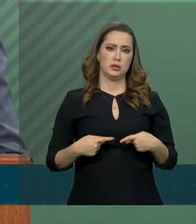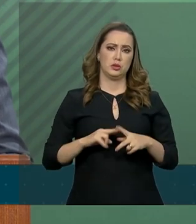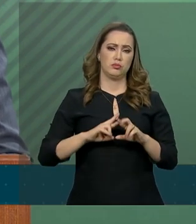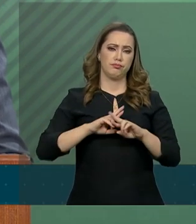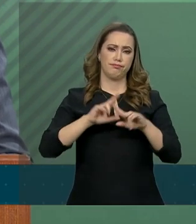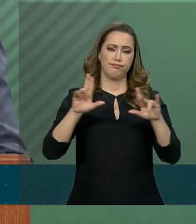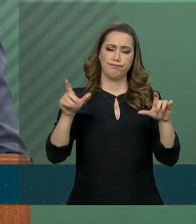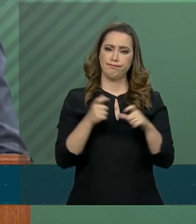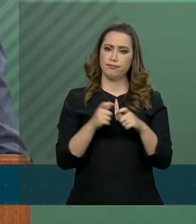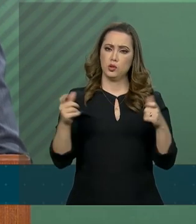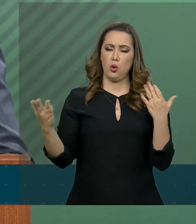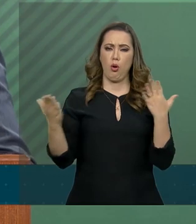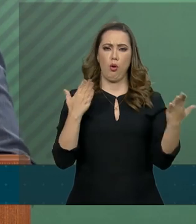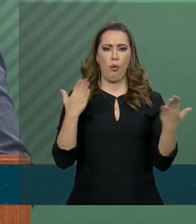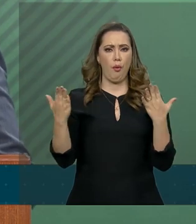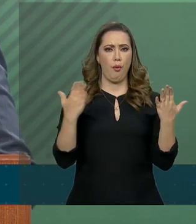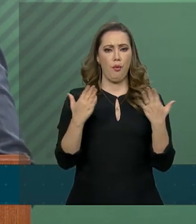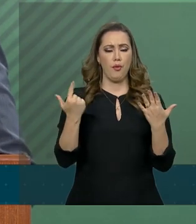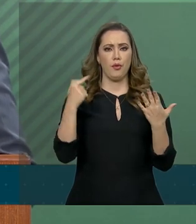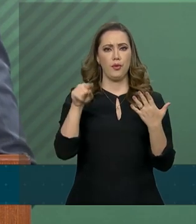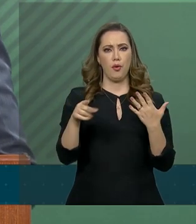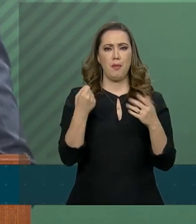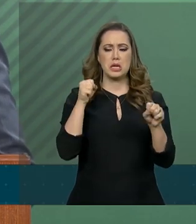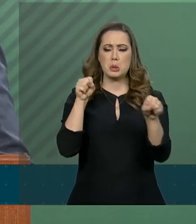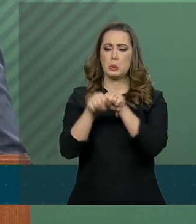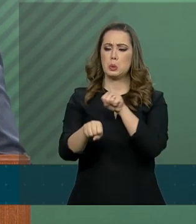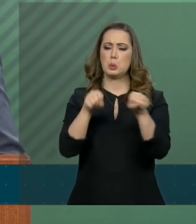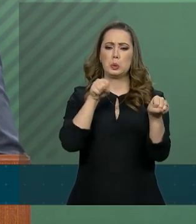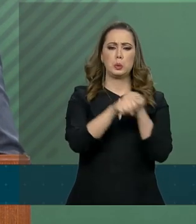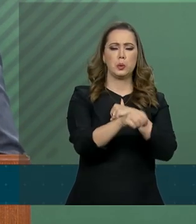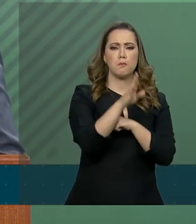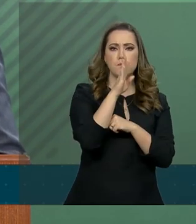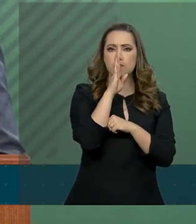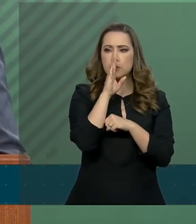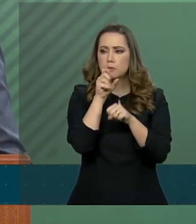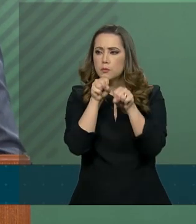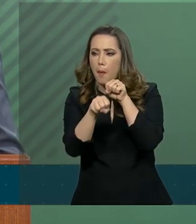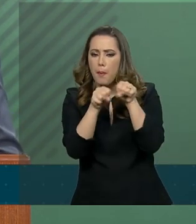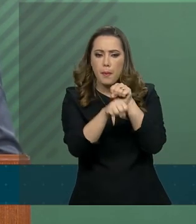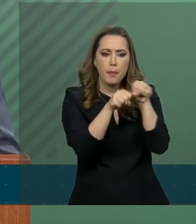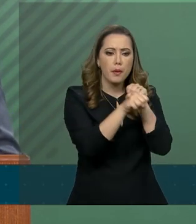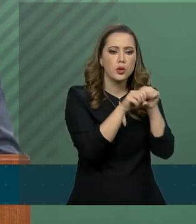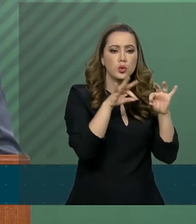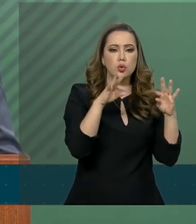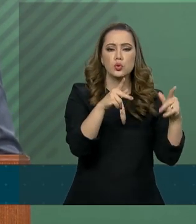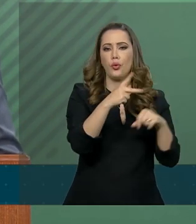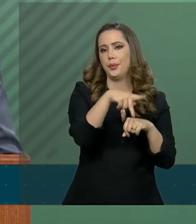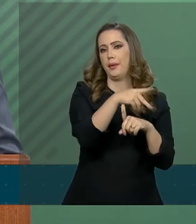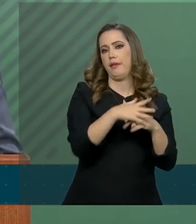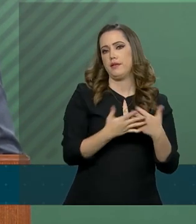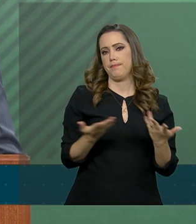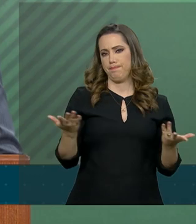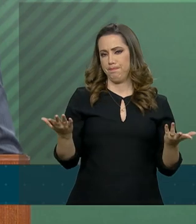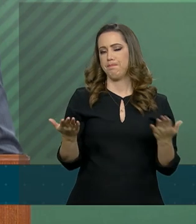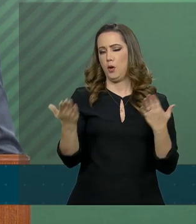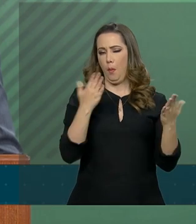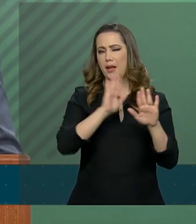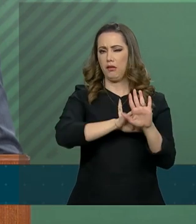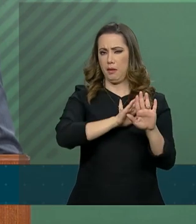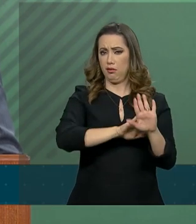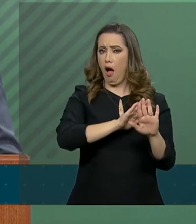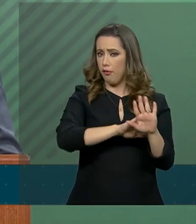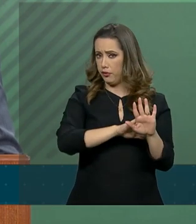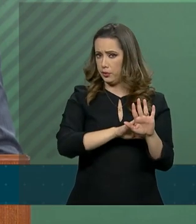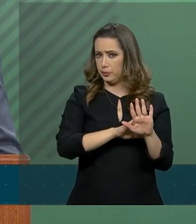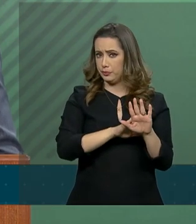dimensões equivalentes a um genocídio silencioso. Nesse sentido, recordou as